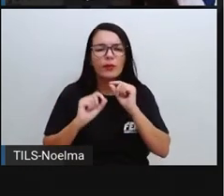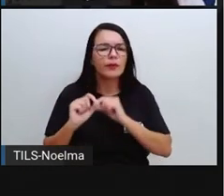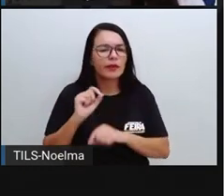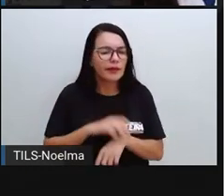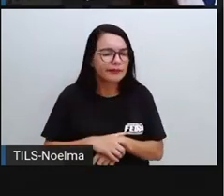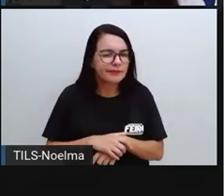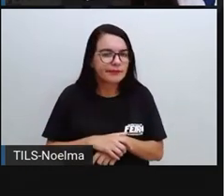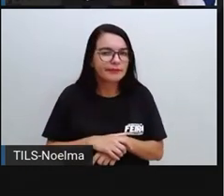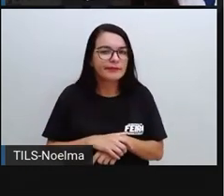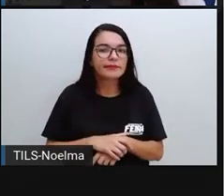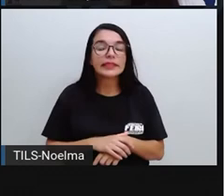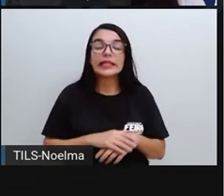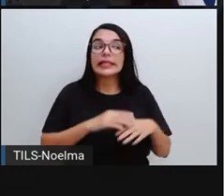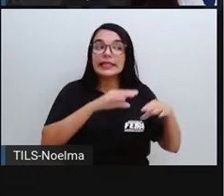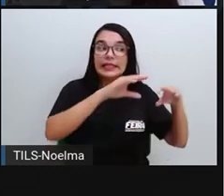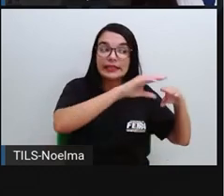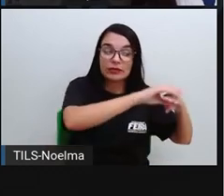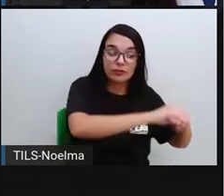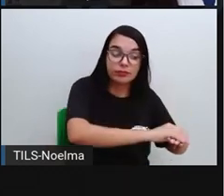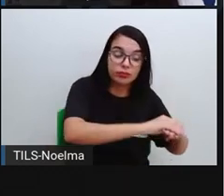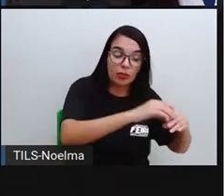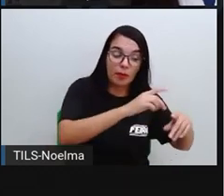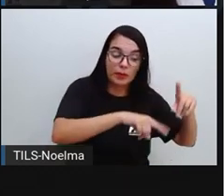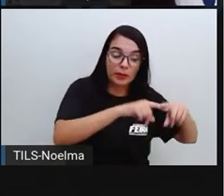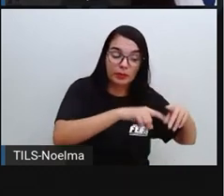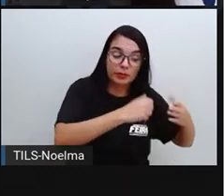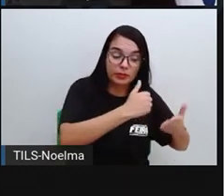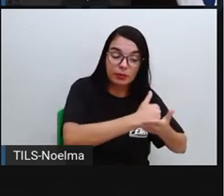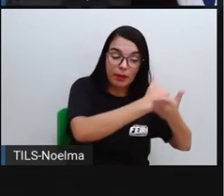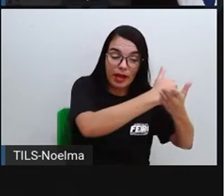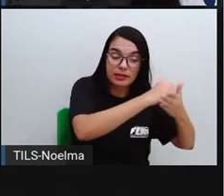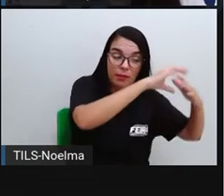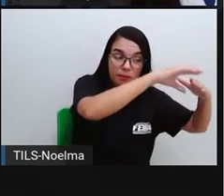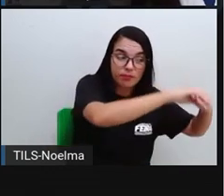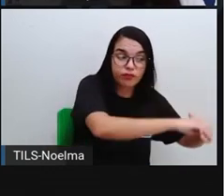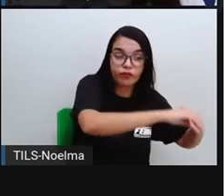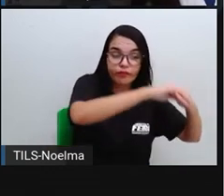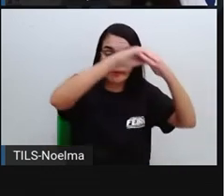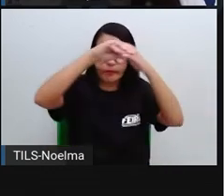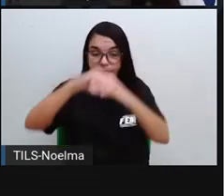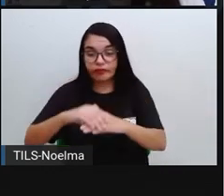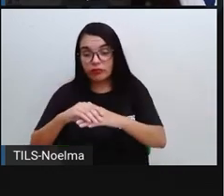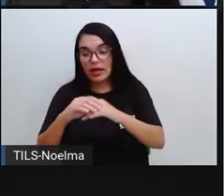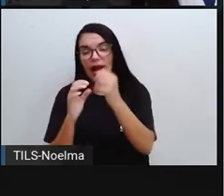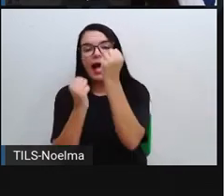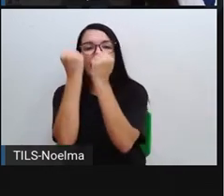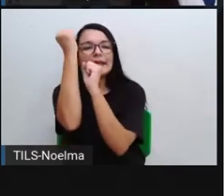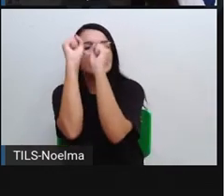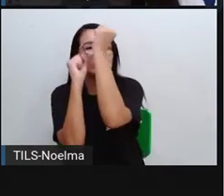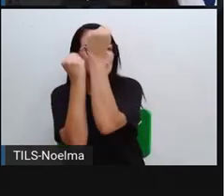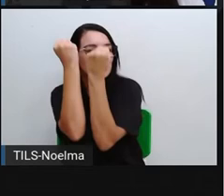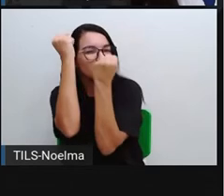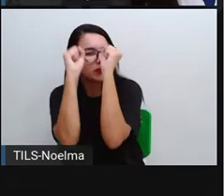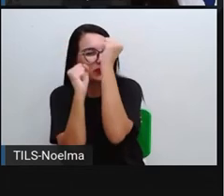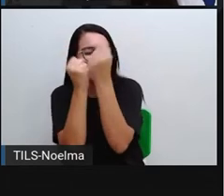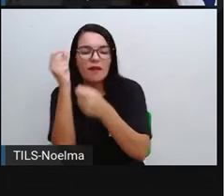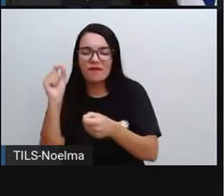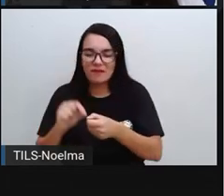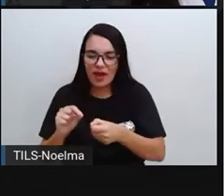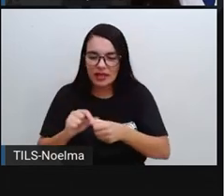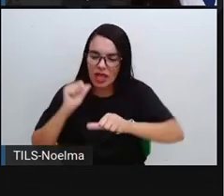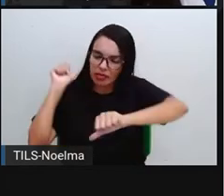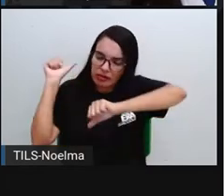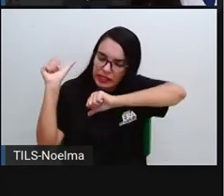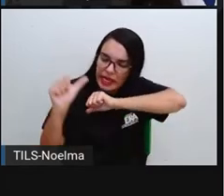recursos naturais, eles vão ser transformados em outros produtos. Onde os produtos feitos por esse setor, eles vão